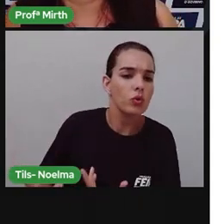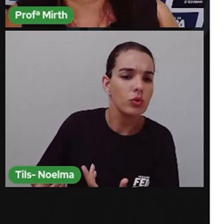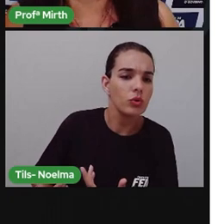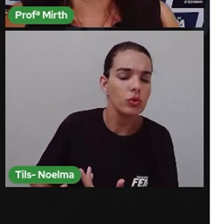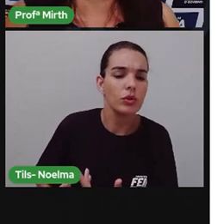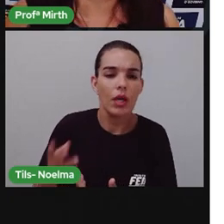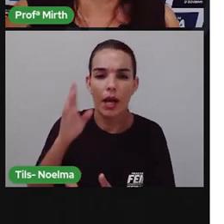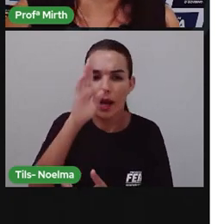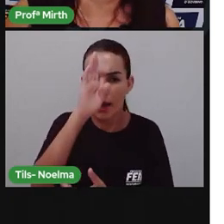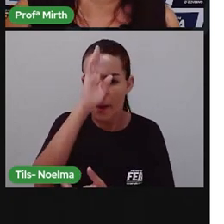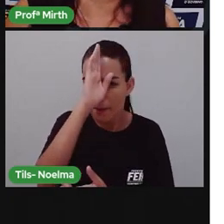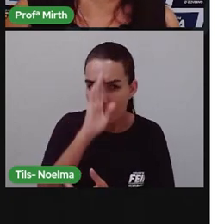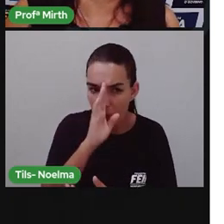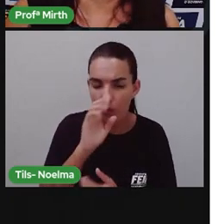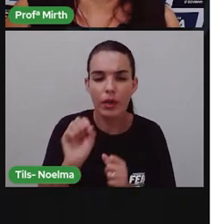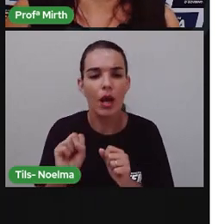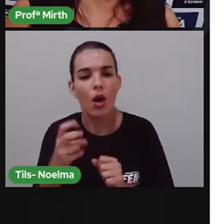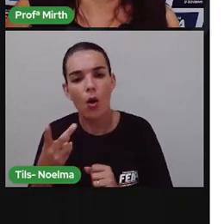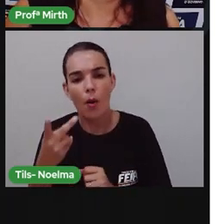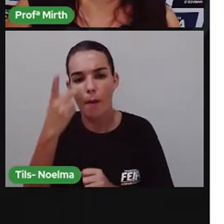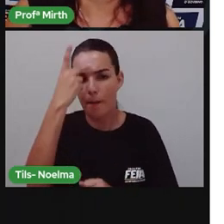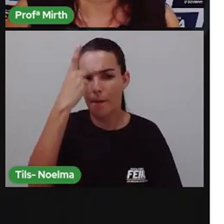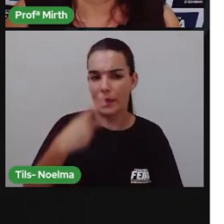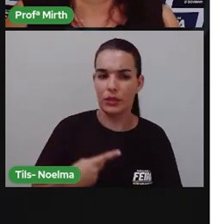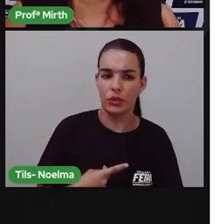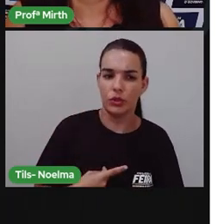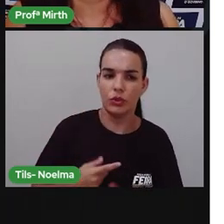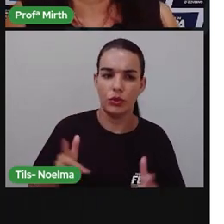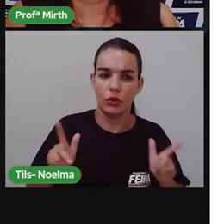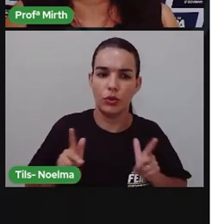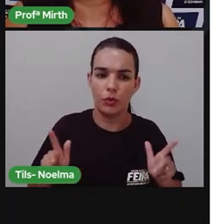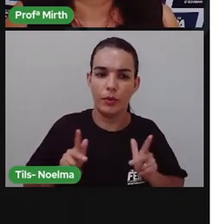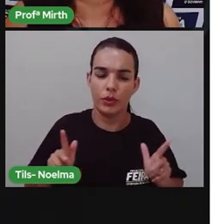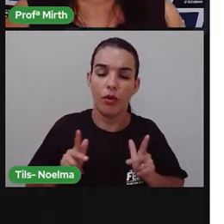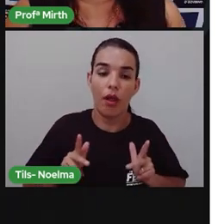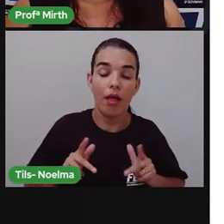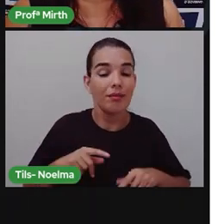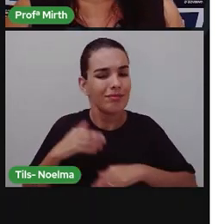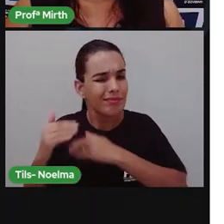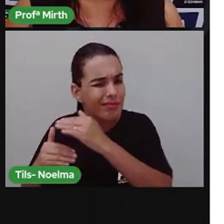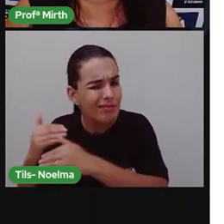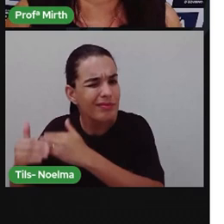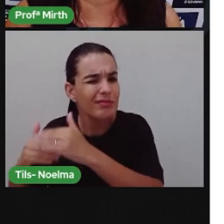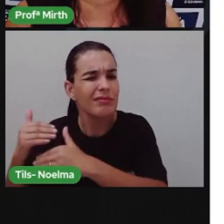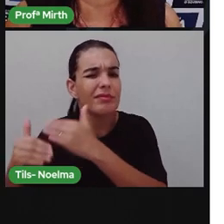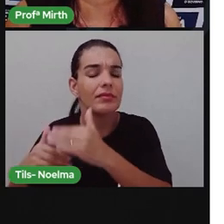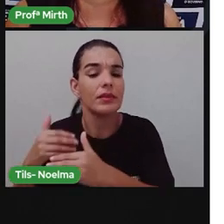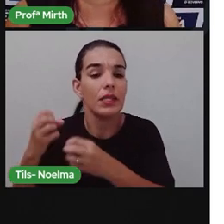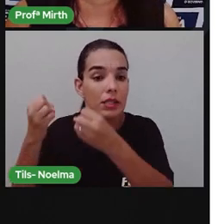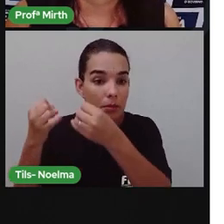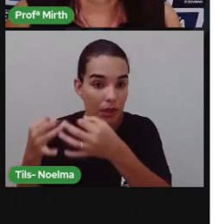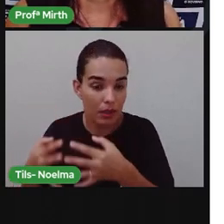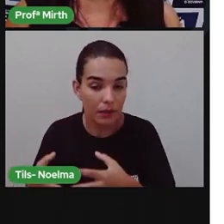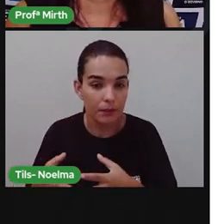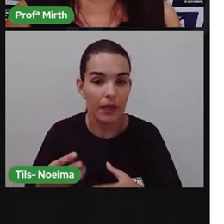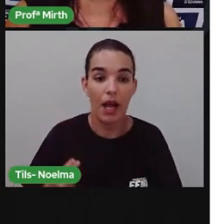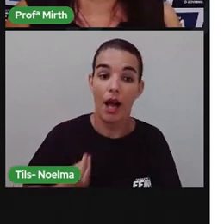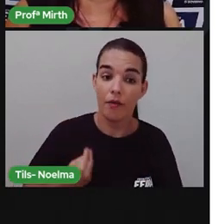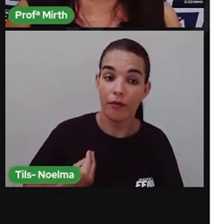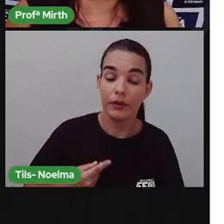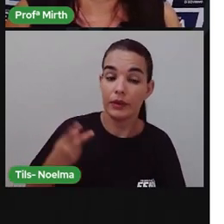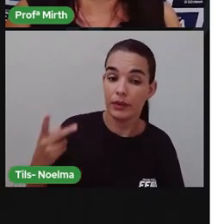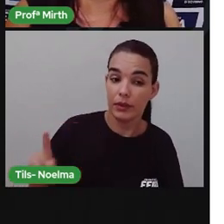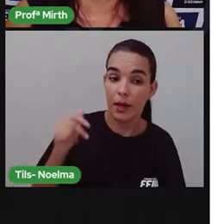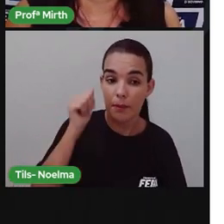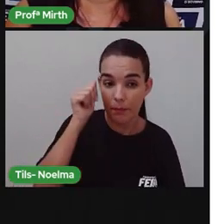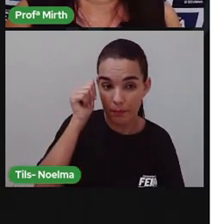do Enem, entrou em uma universidade através do ProUni, e assim por diante, a gente está falando, relatando a vida da pessoa. O texto